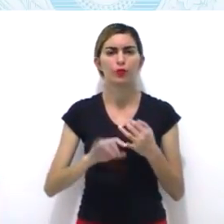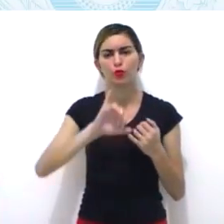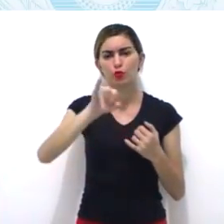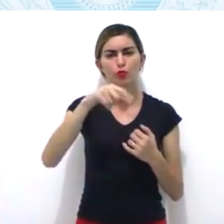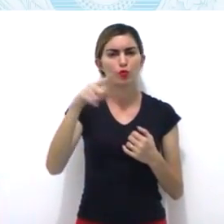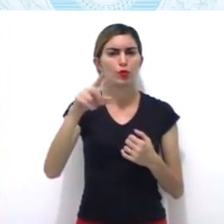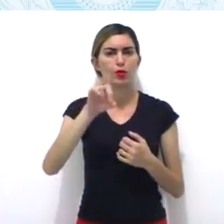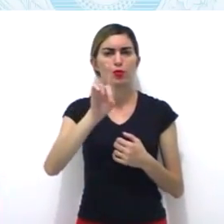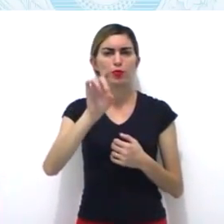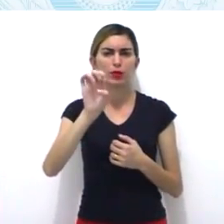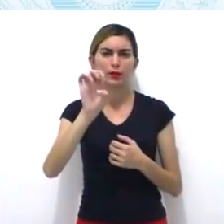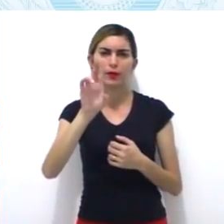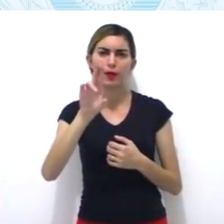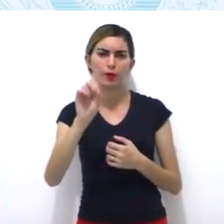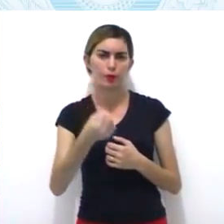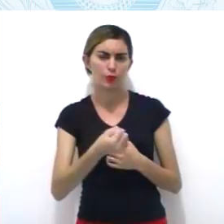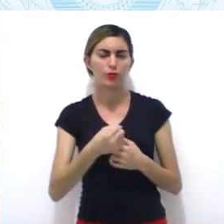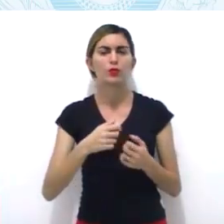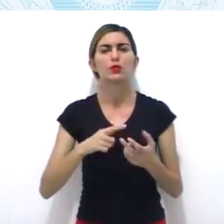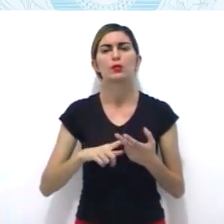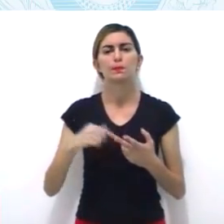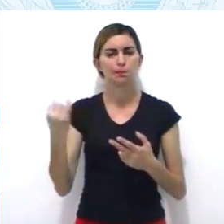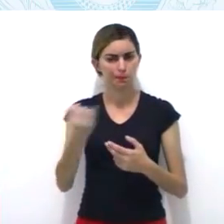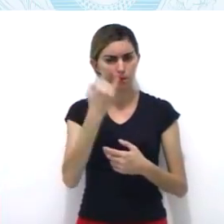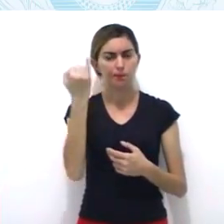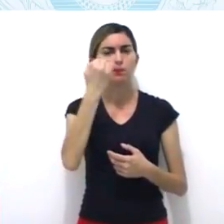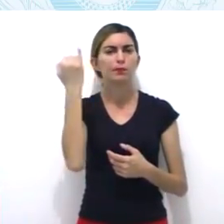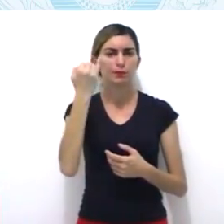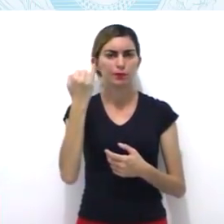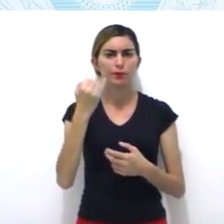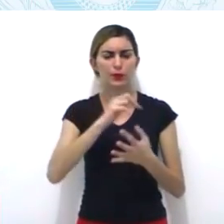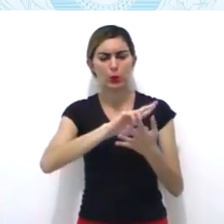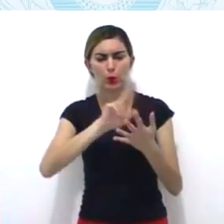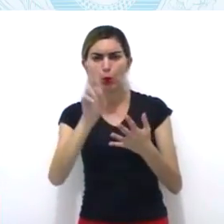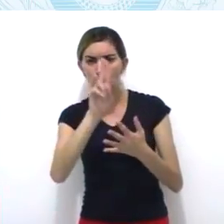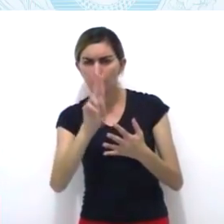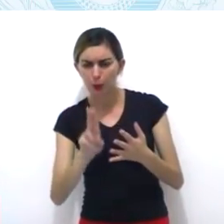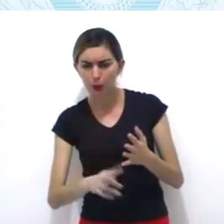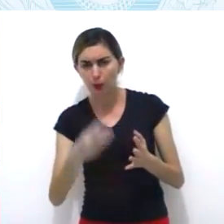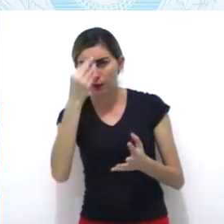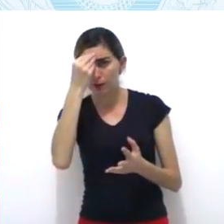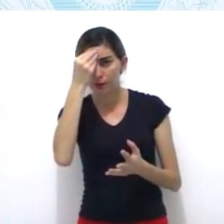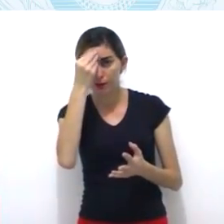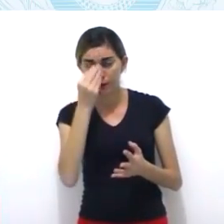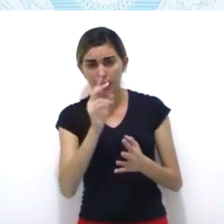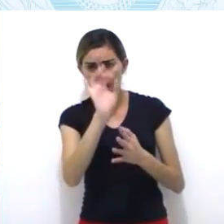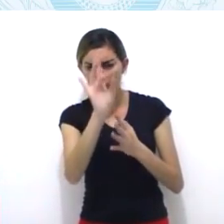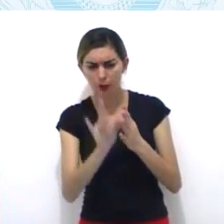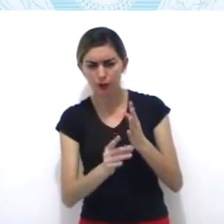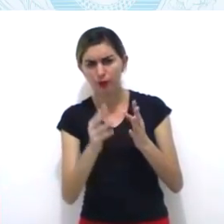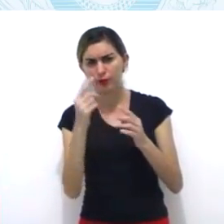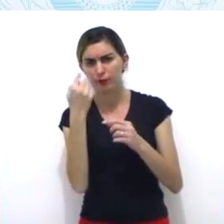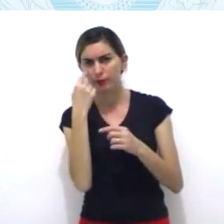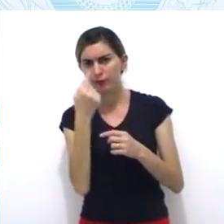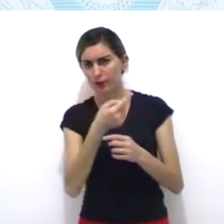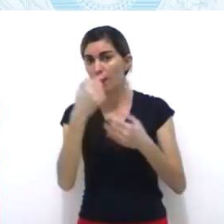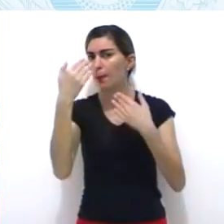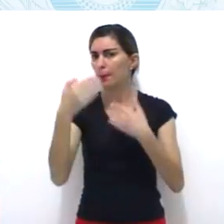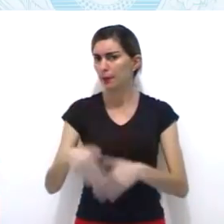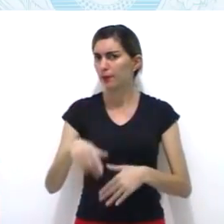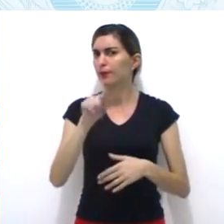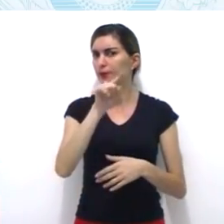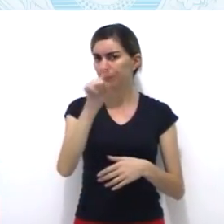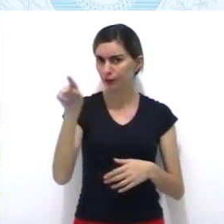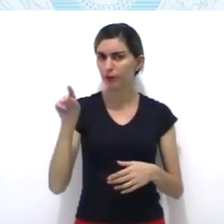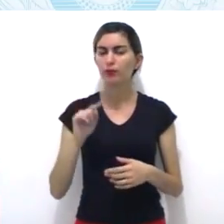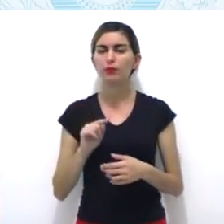é isso que vai cair na prova de vocês, que grande relevância é isso aí. Então, por gentileza, você que está me assistindo, decora esses